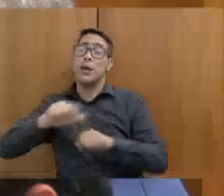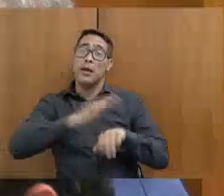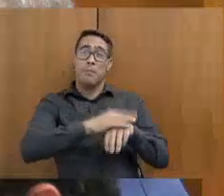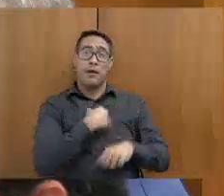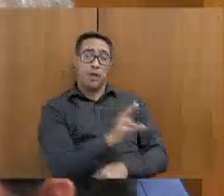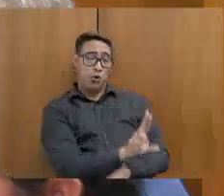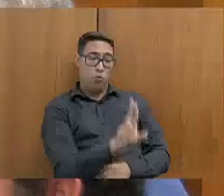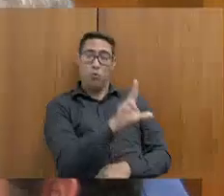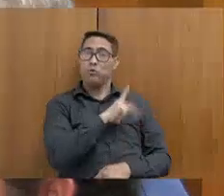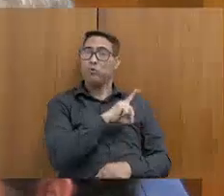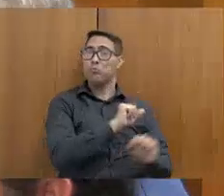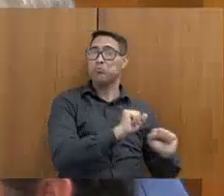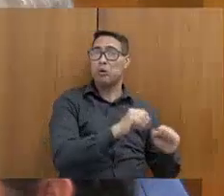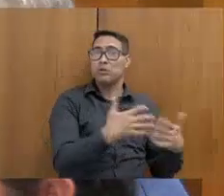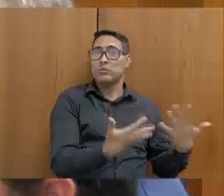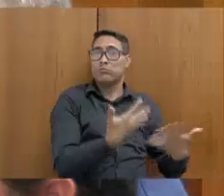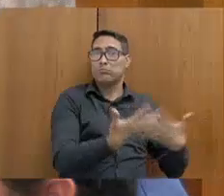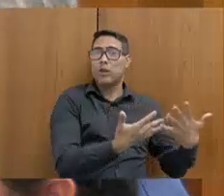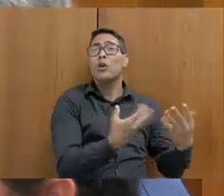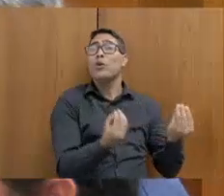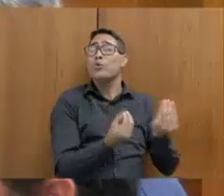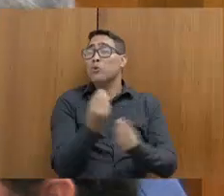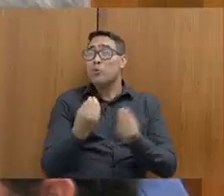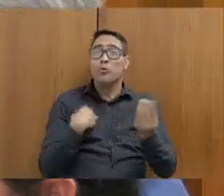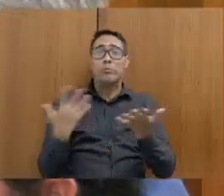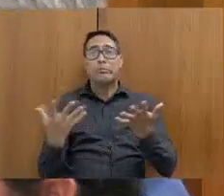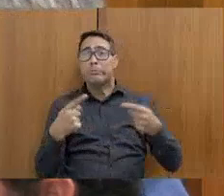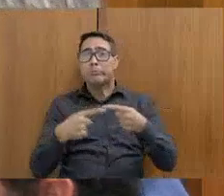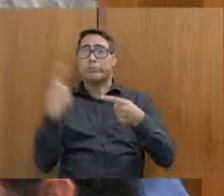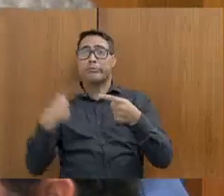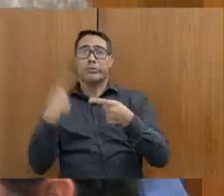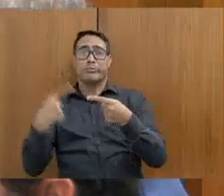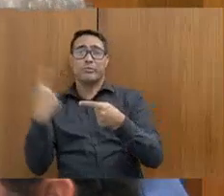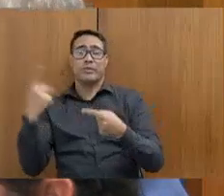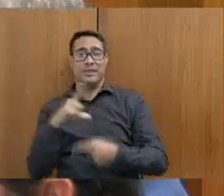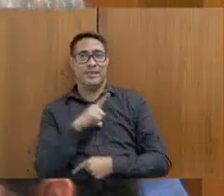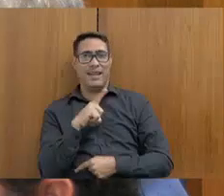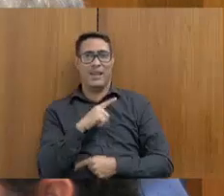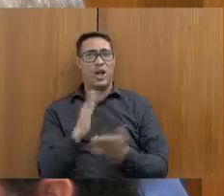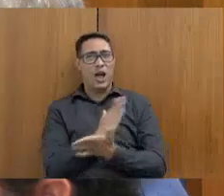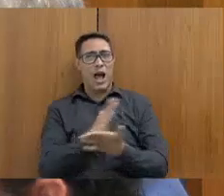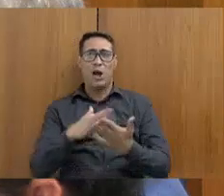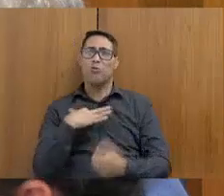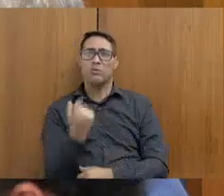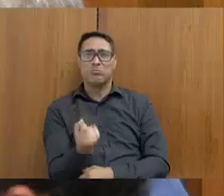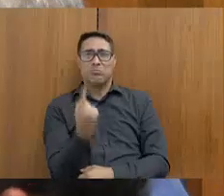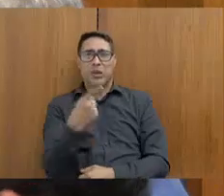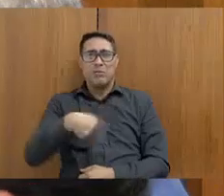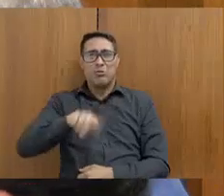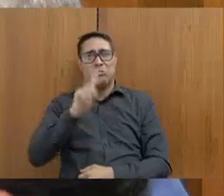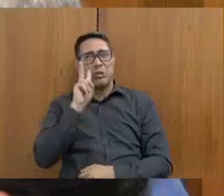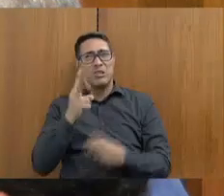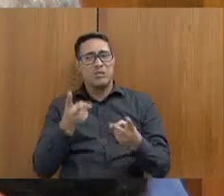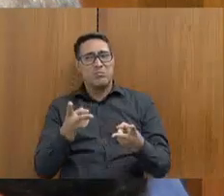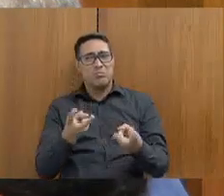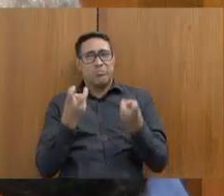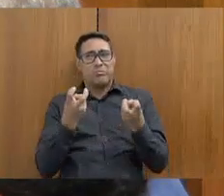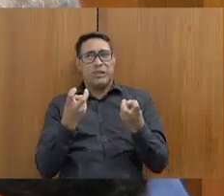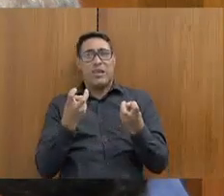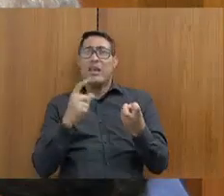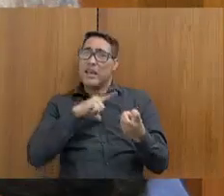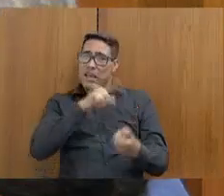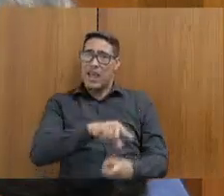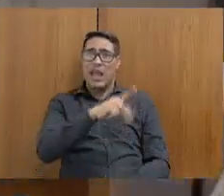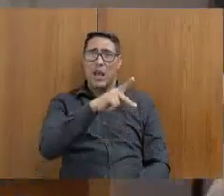licitamente de alguém que fornece ilicitamente? Então, são os absurdos que a gente está vendo aí na sociedade chamada de pós